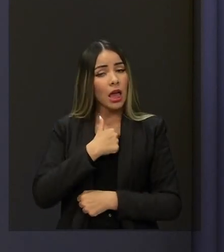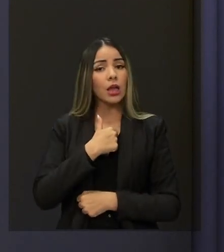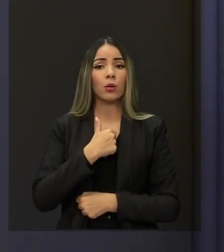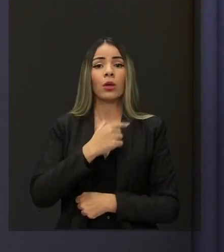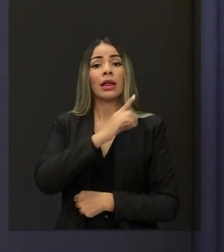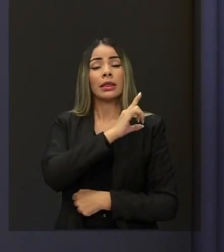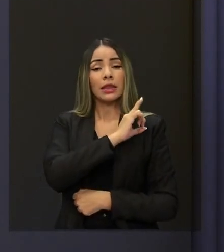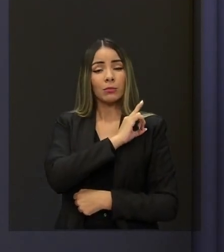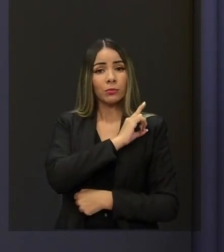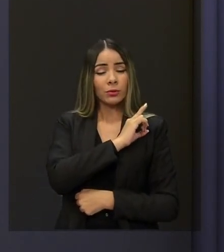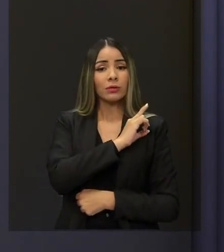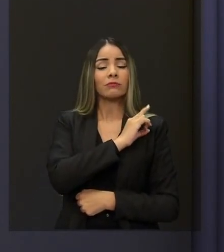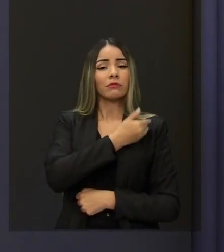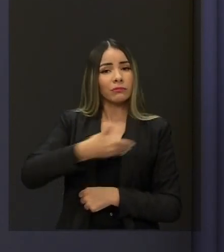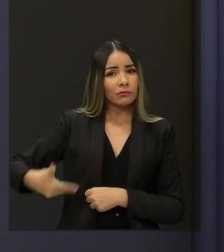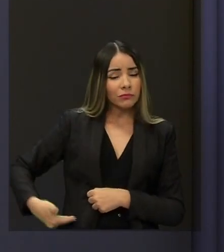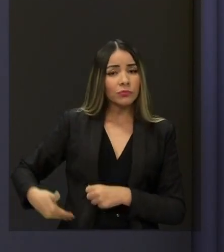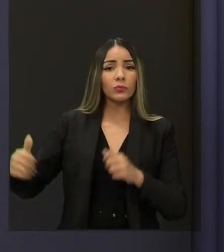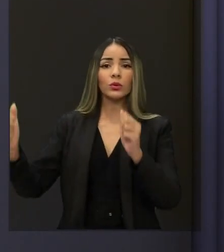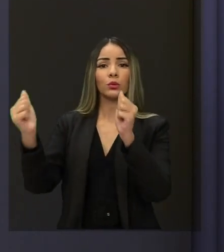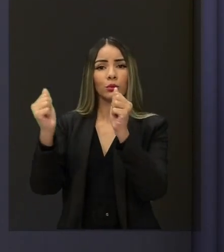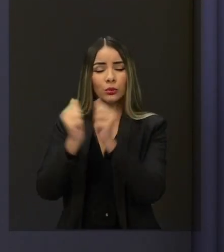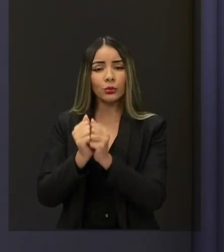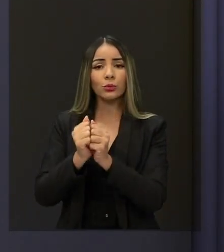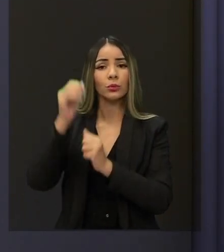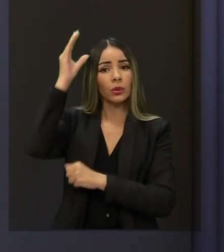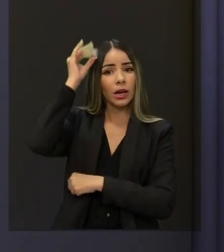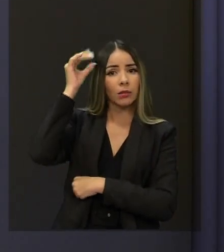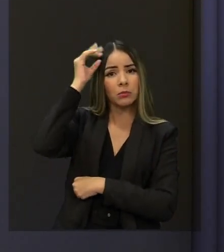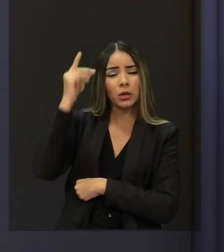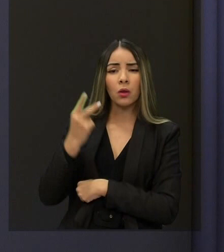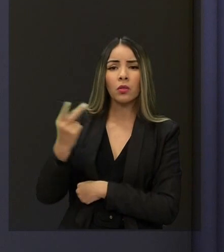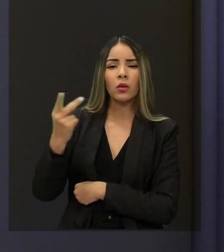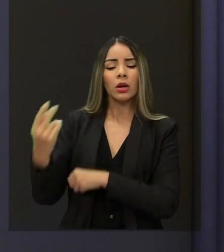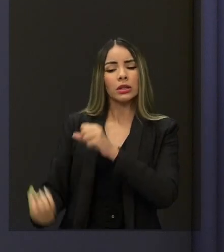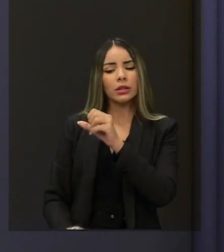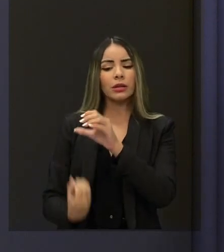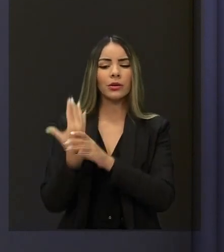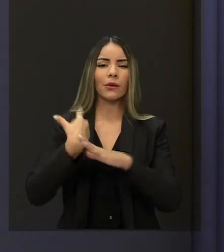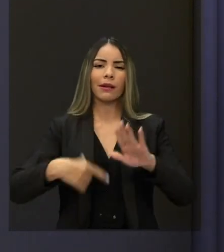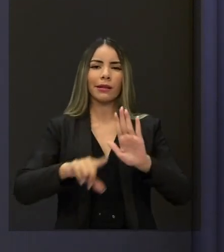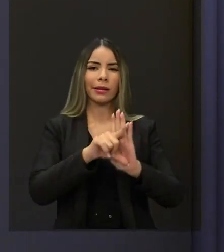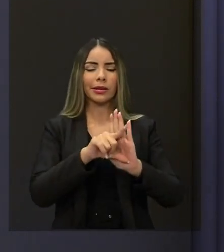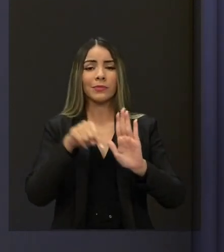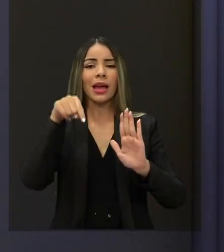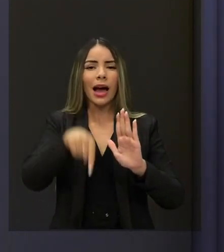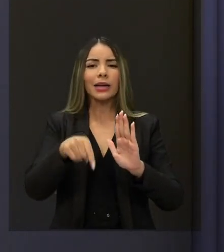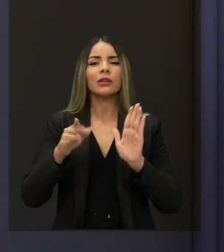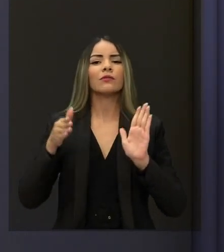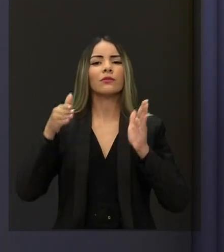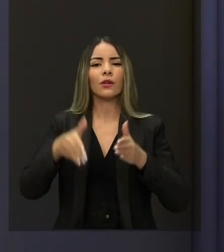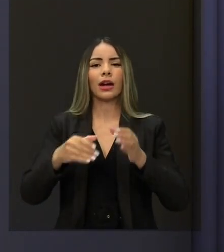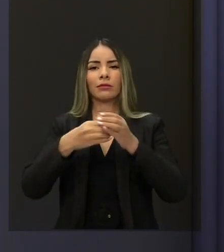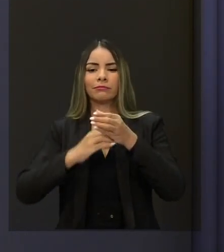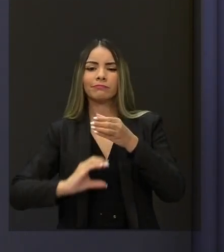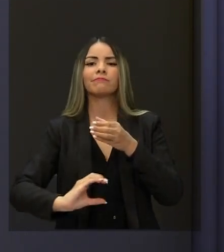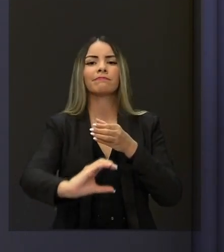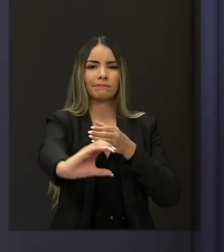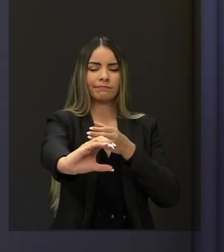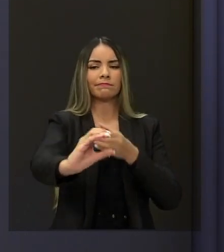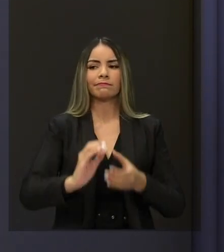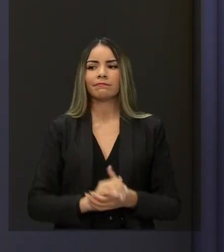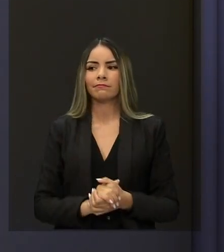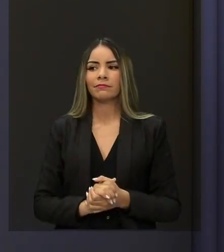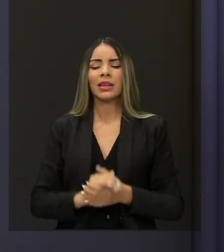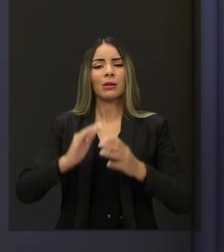Camilo, nós aprovamos a nova lei de saneamento básico do estado do Ceará. E este leilão é fundamentalmente para esgotamento sanitário. Não é fundamentalmente